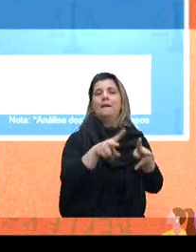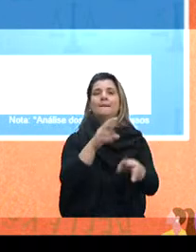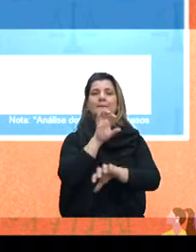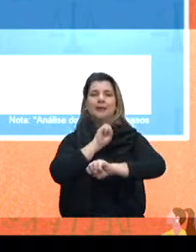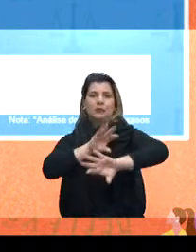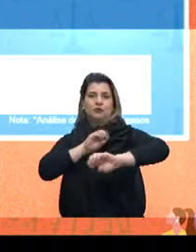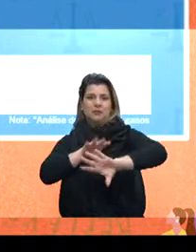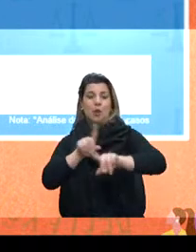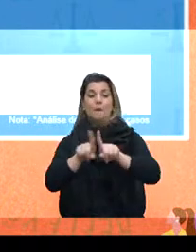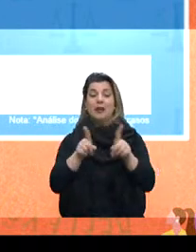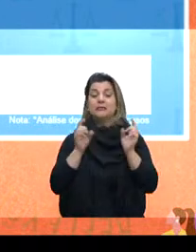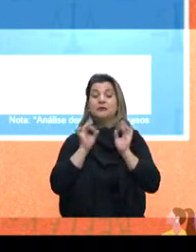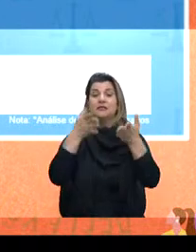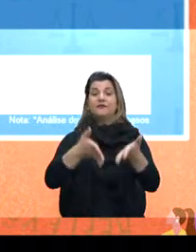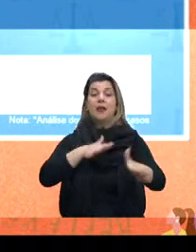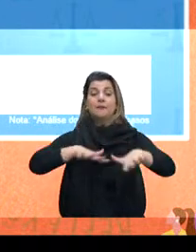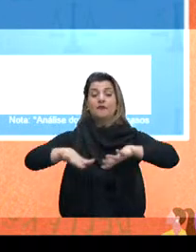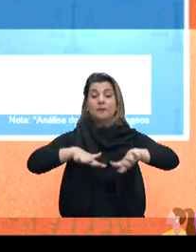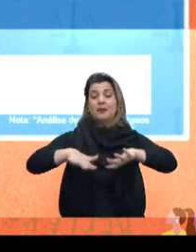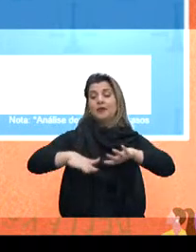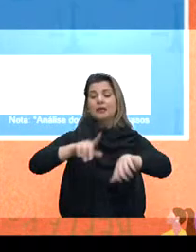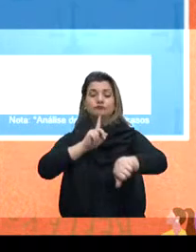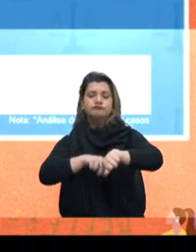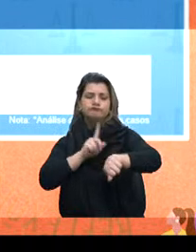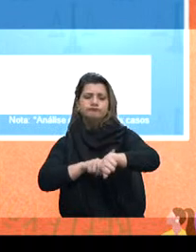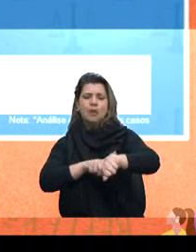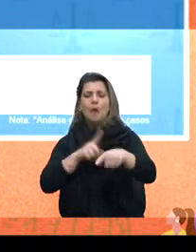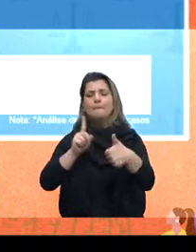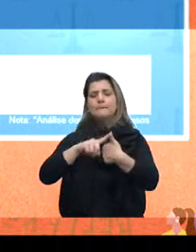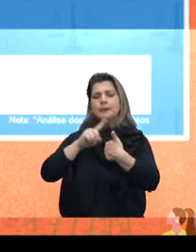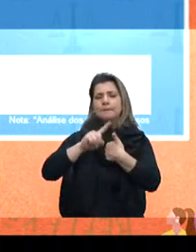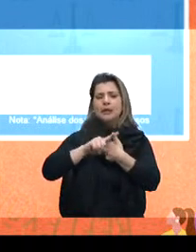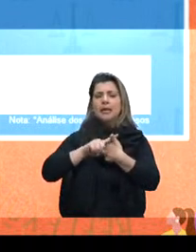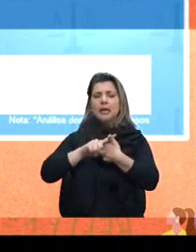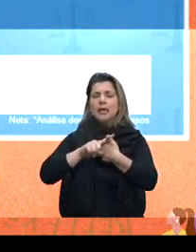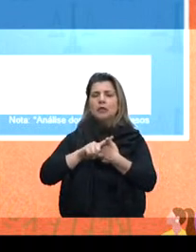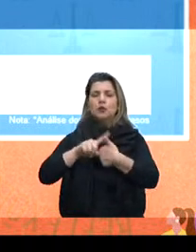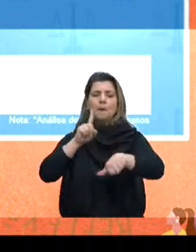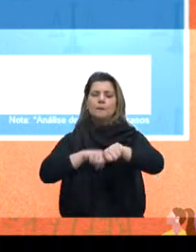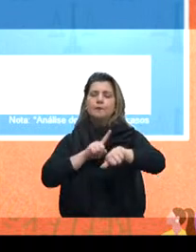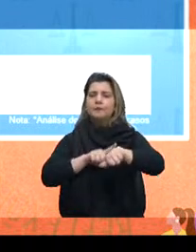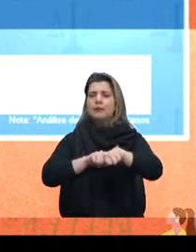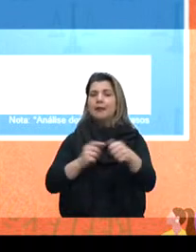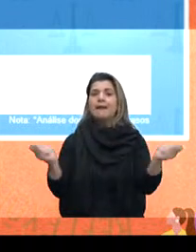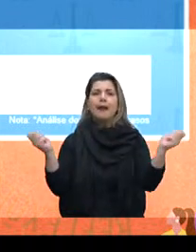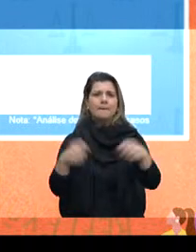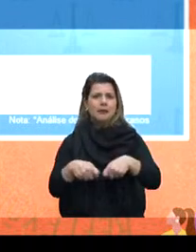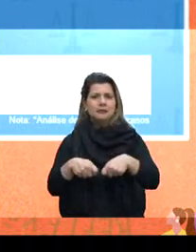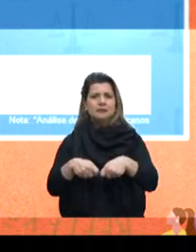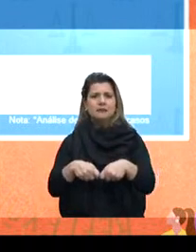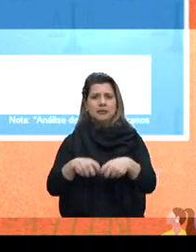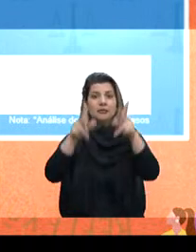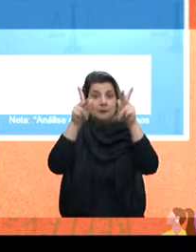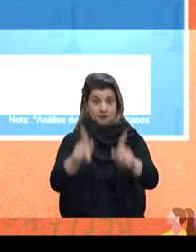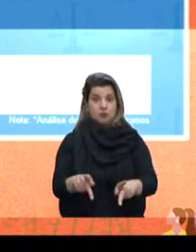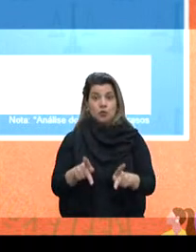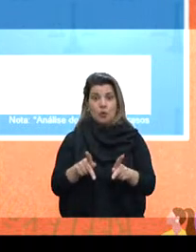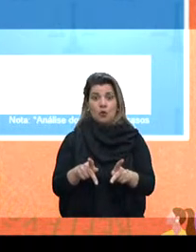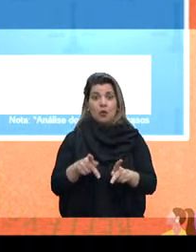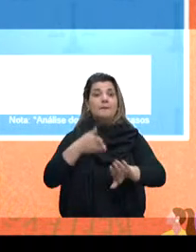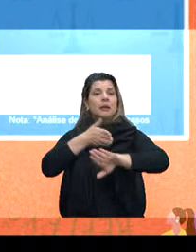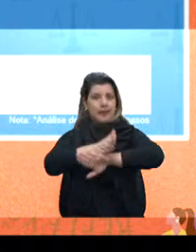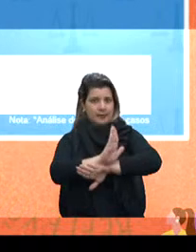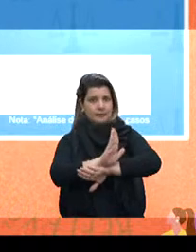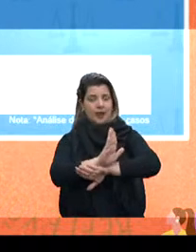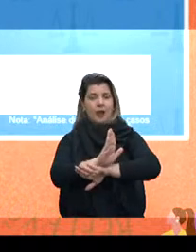estabelecer movimentos, momentos. O primeiro momento é capacitar o mercado de trabalho agora para ele ingressar e para a gente fazer